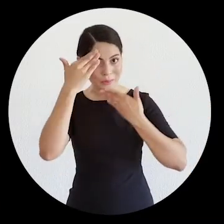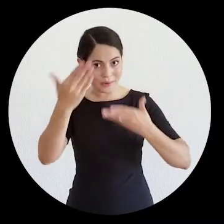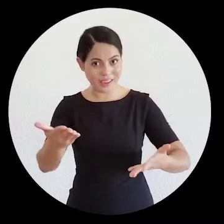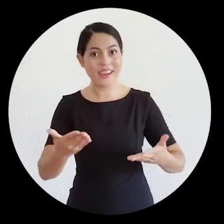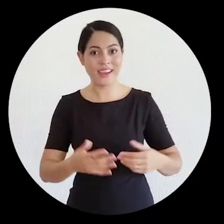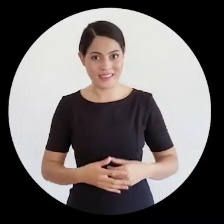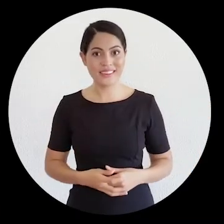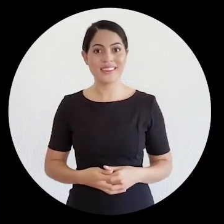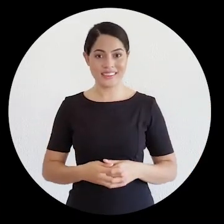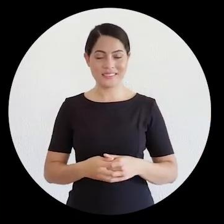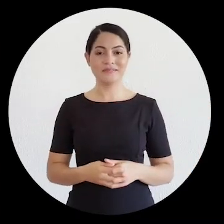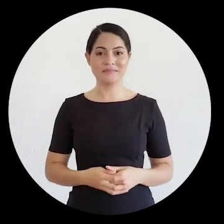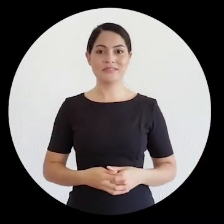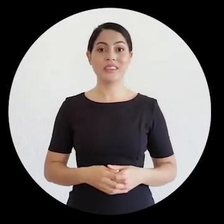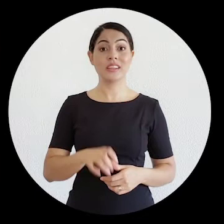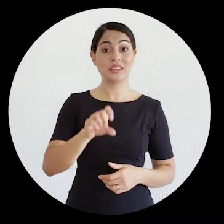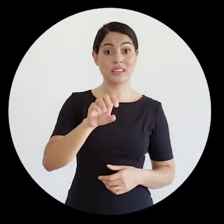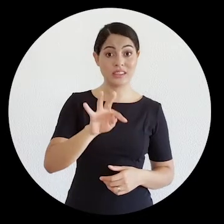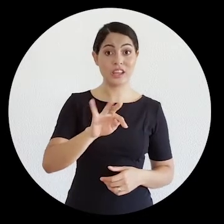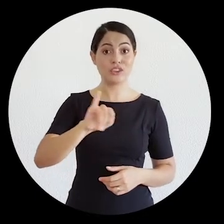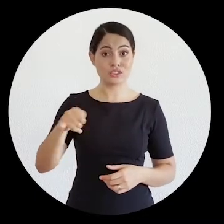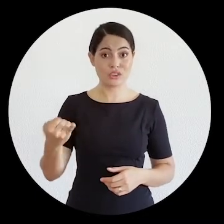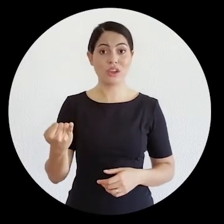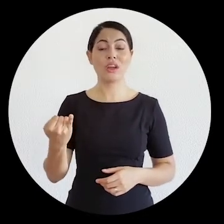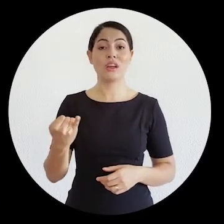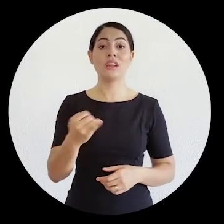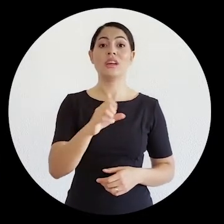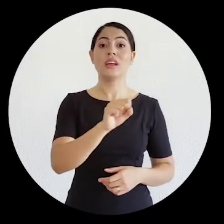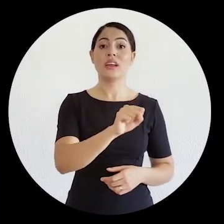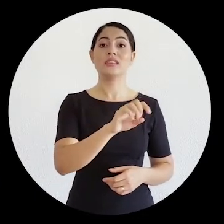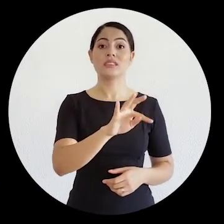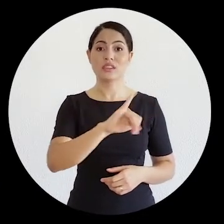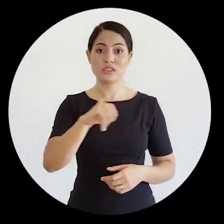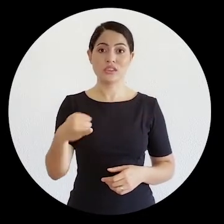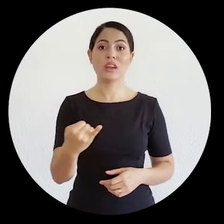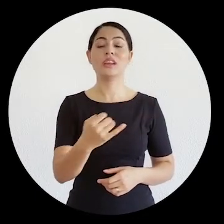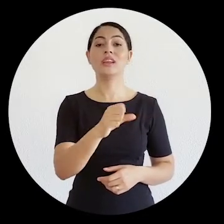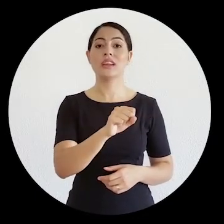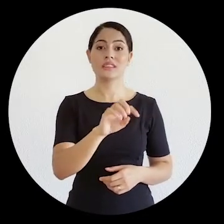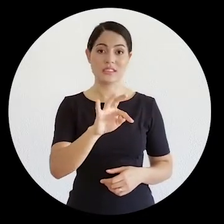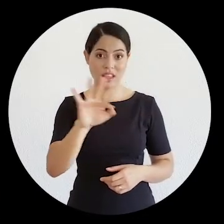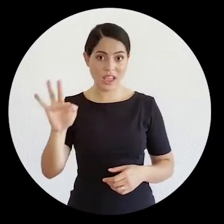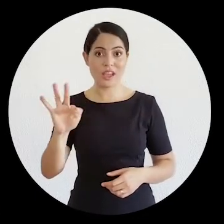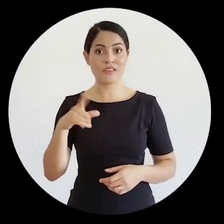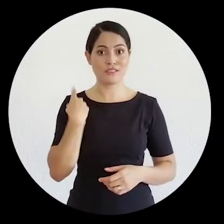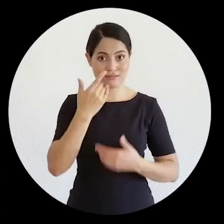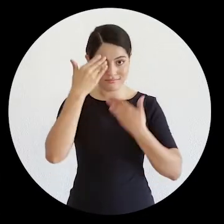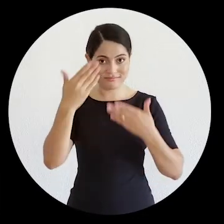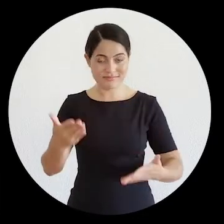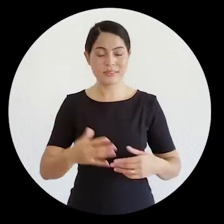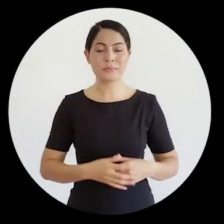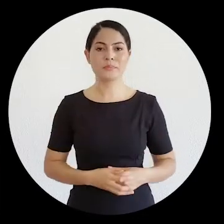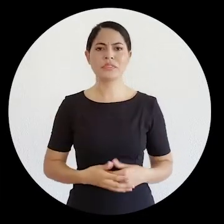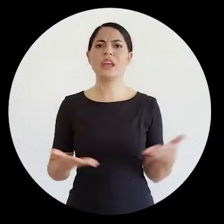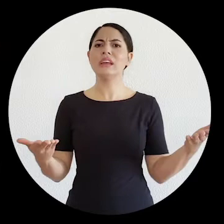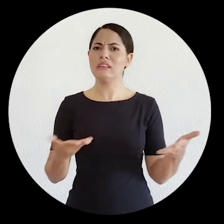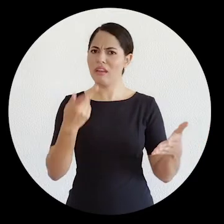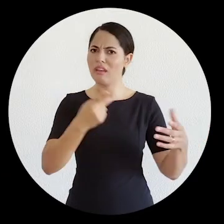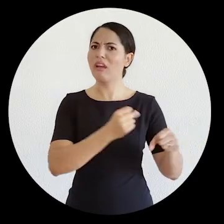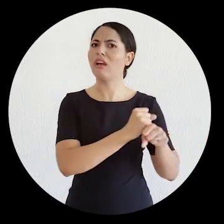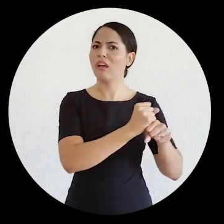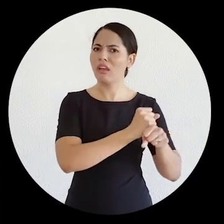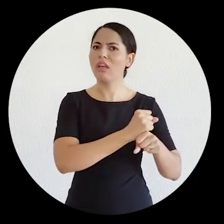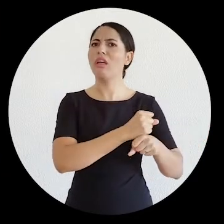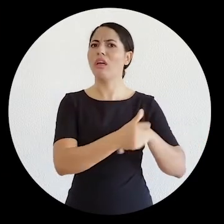o CNJ, com o STJ e o Supremo Tribunal Federal. Eu entendo que esse ano nós estamos por um teste